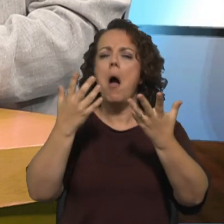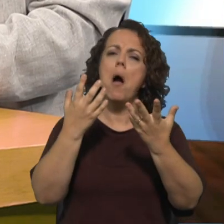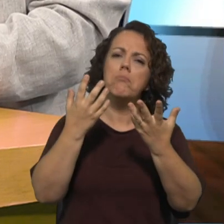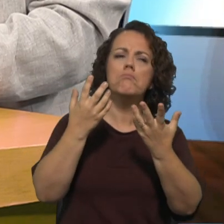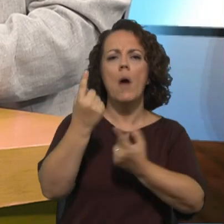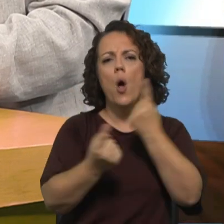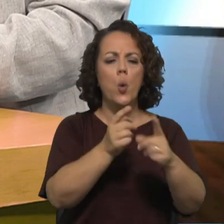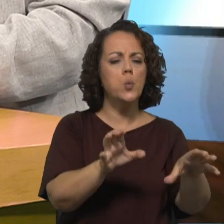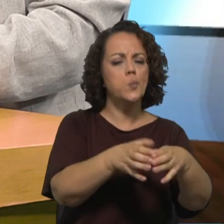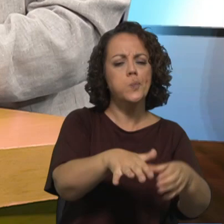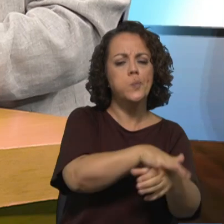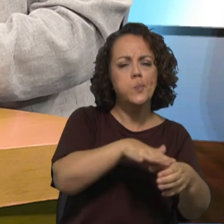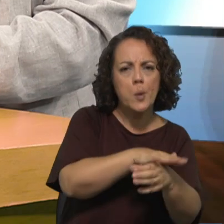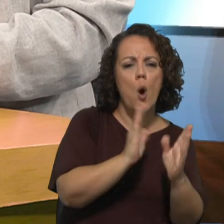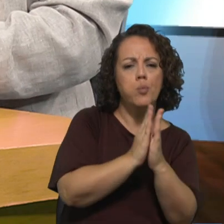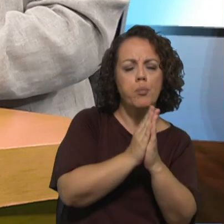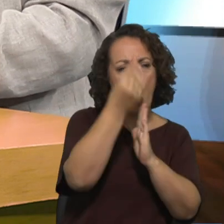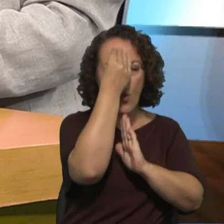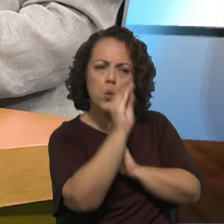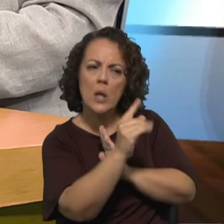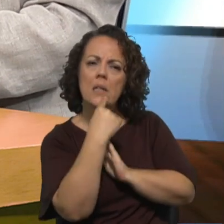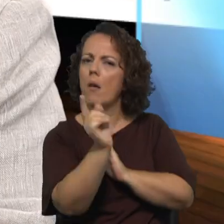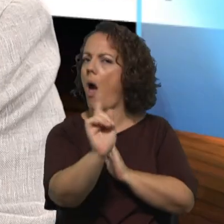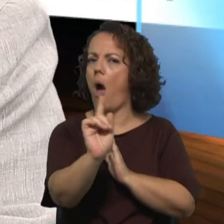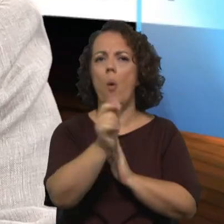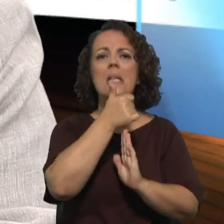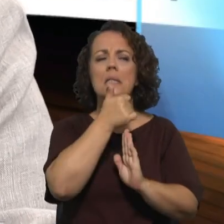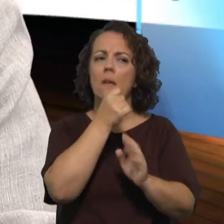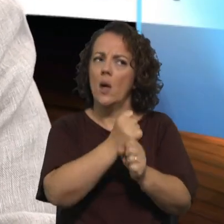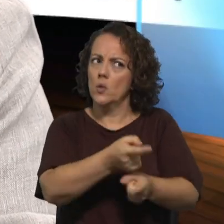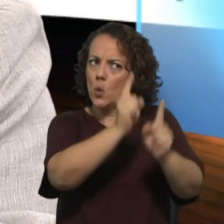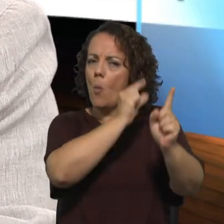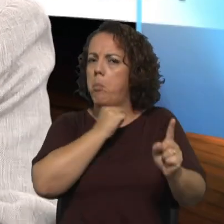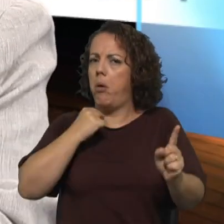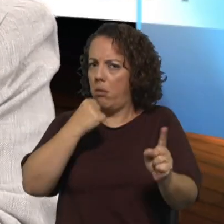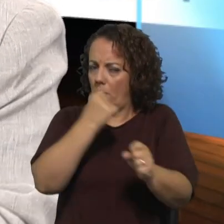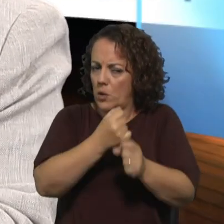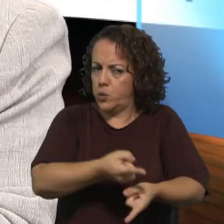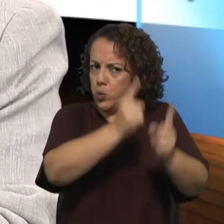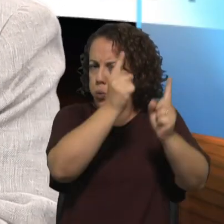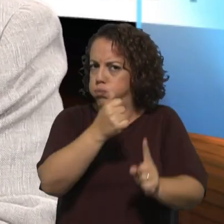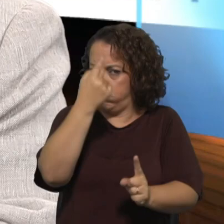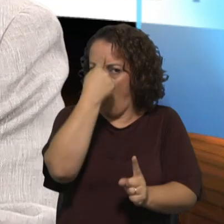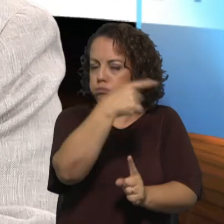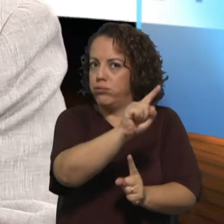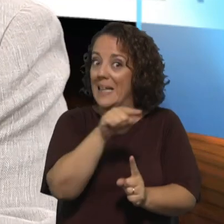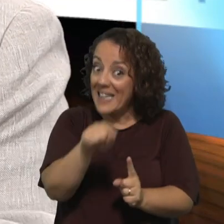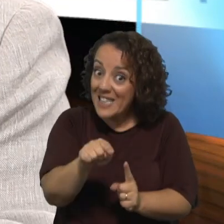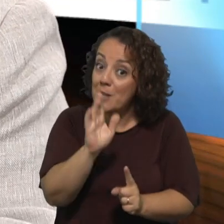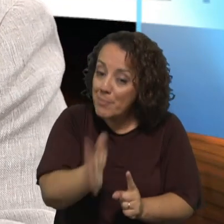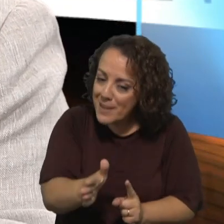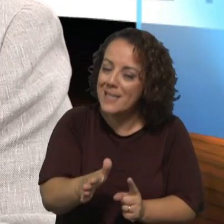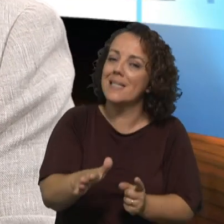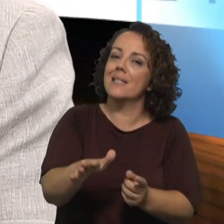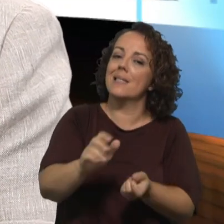pastoral consultivos que dizem ah mas esta decisão é do parco o parco sabe o que é que se tem de fazer e esta alteração também é necessária desde a base